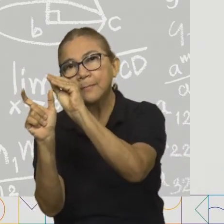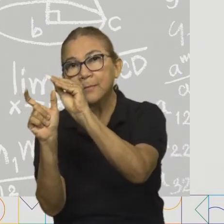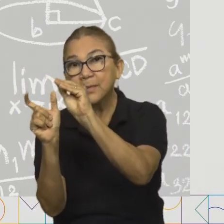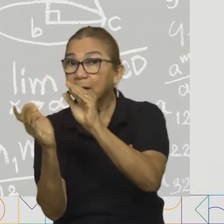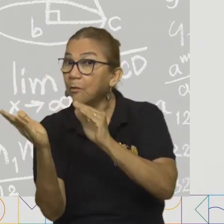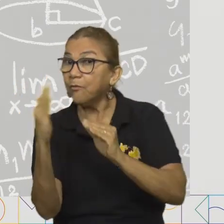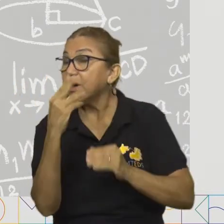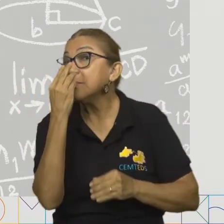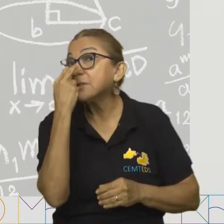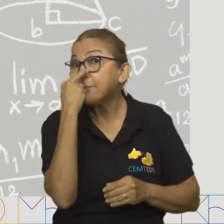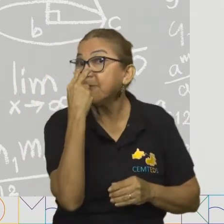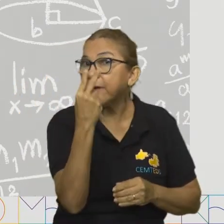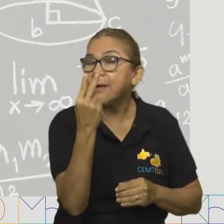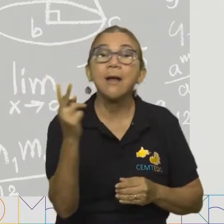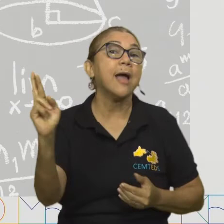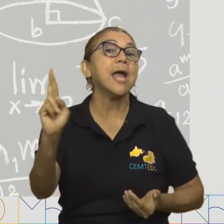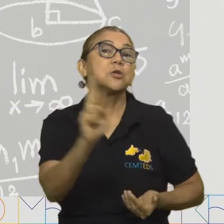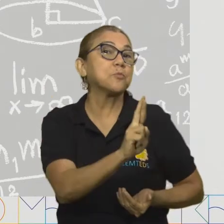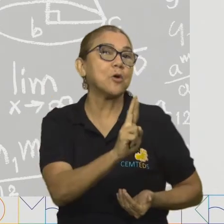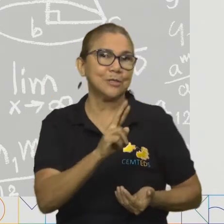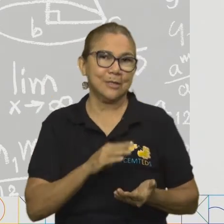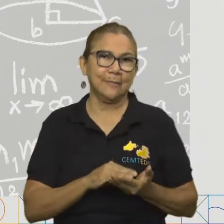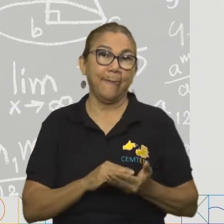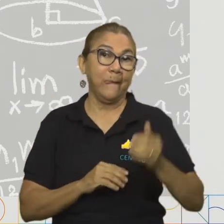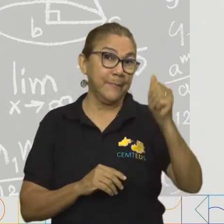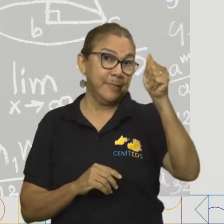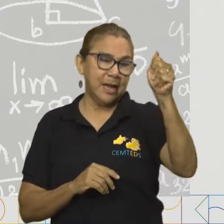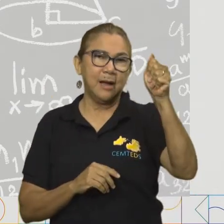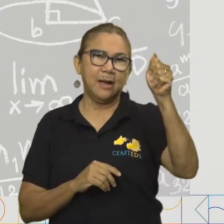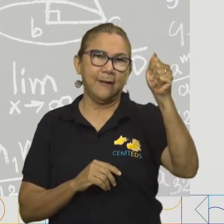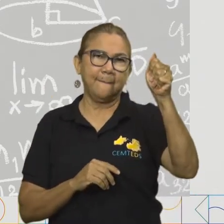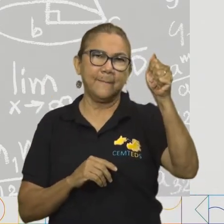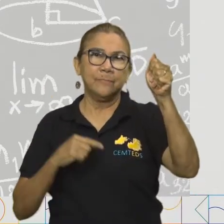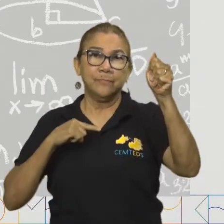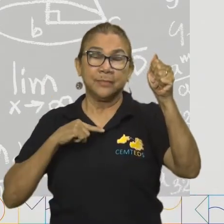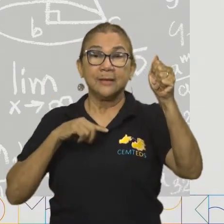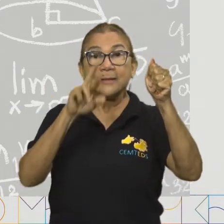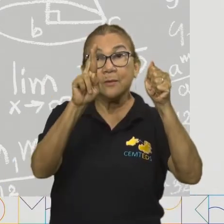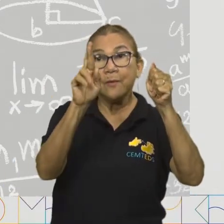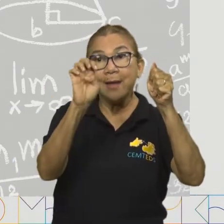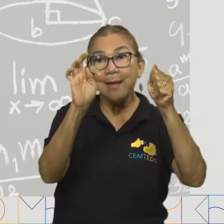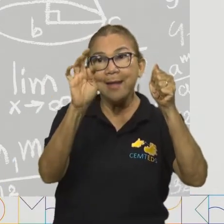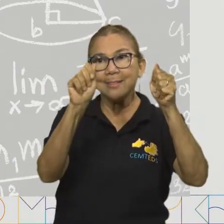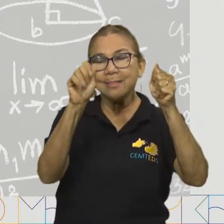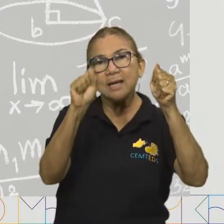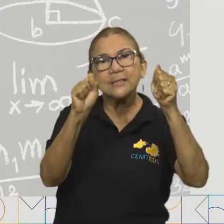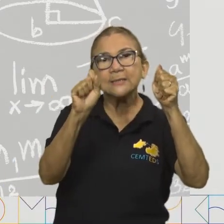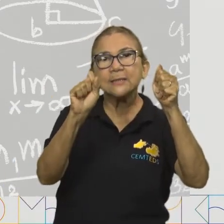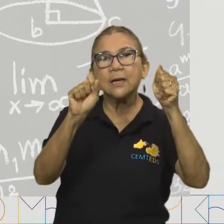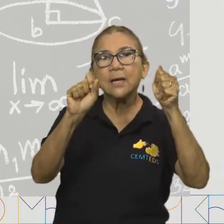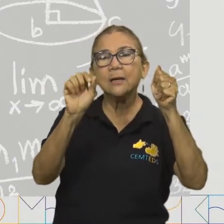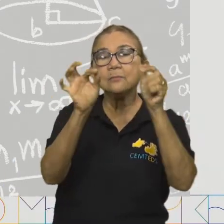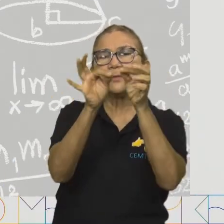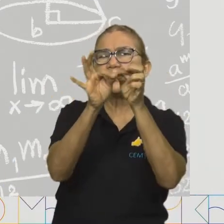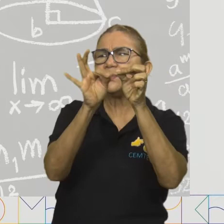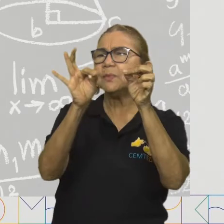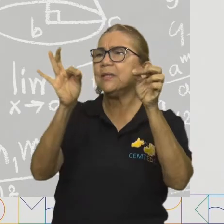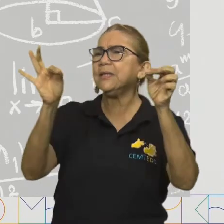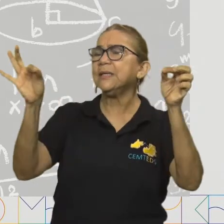dois pontos. Vamos lá para a nossa resposta. Letra A. As retas são linhas